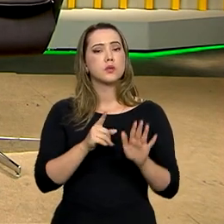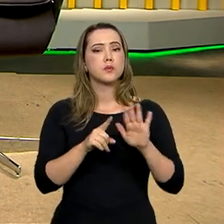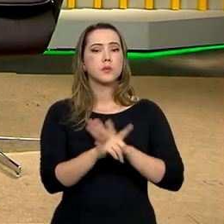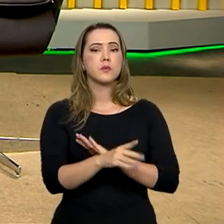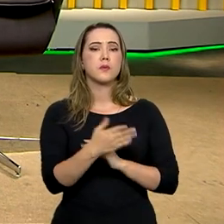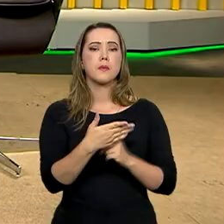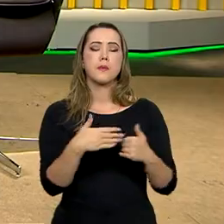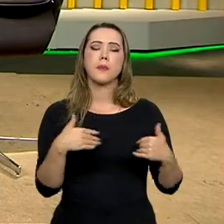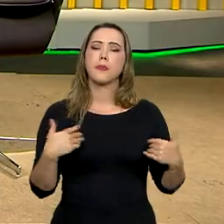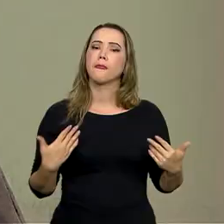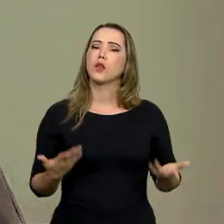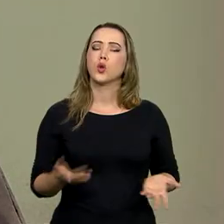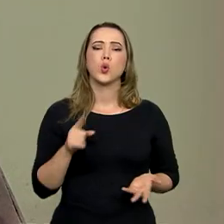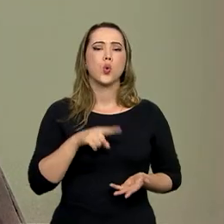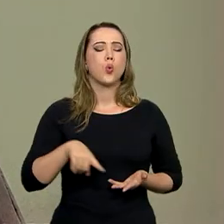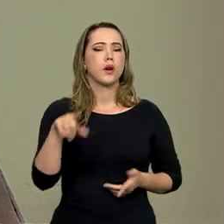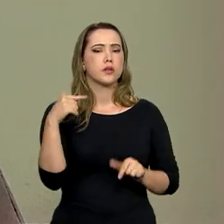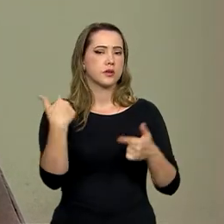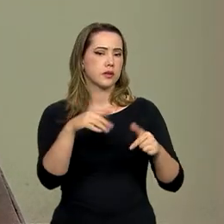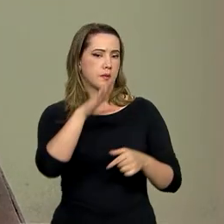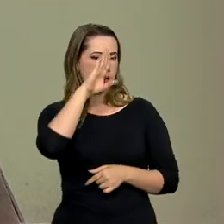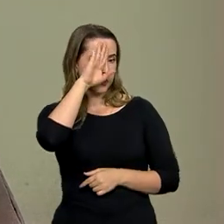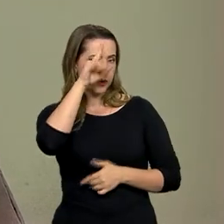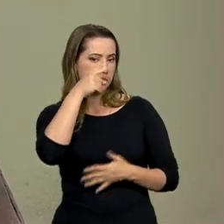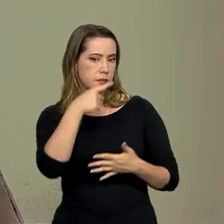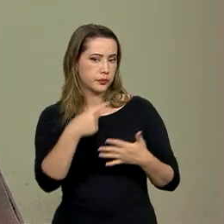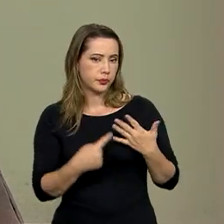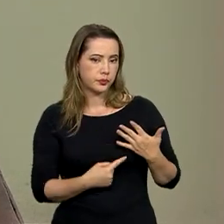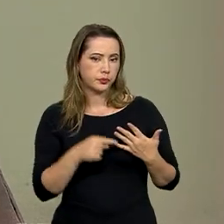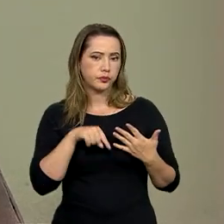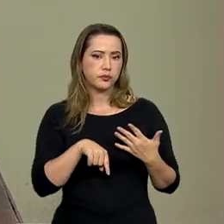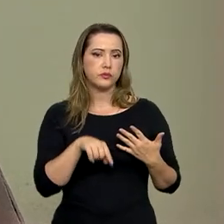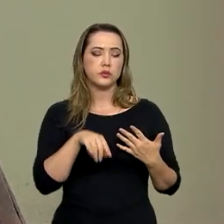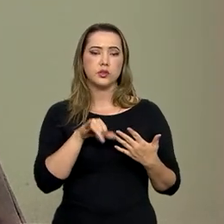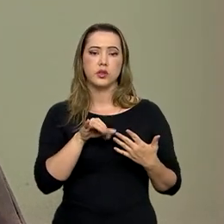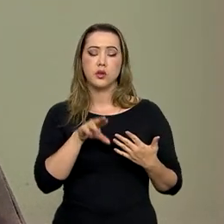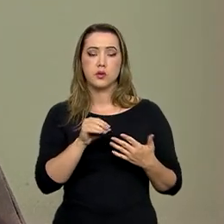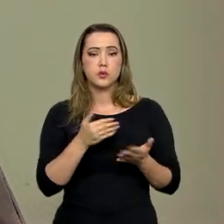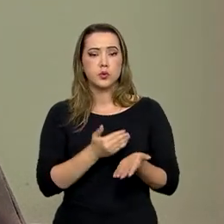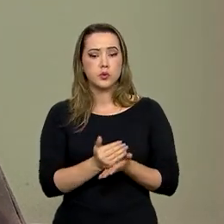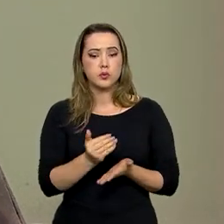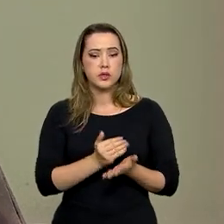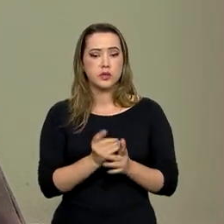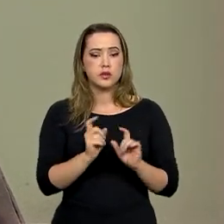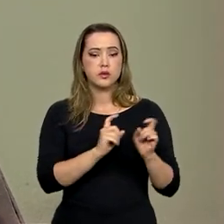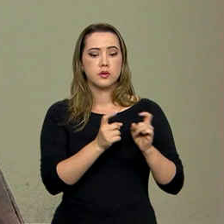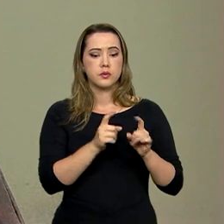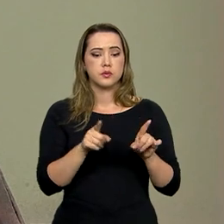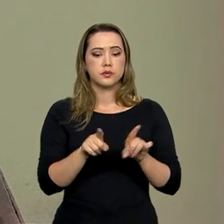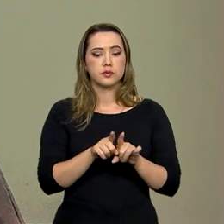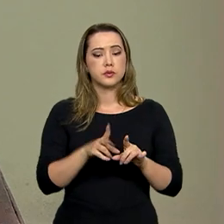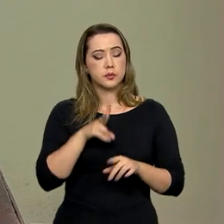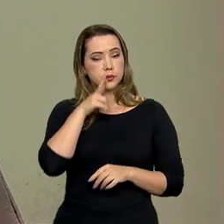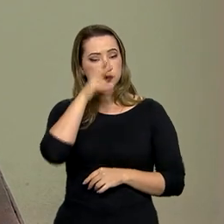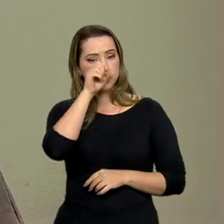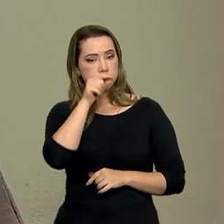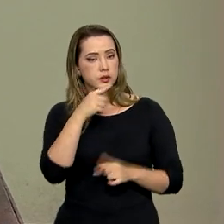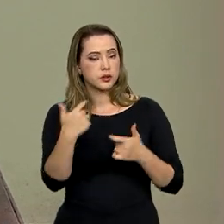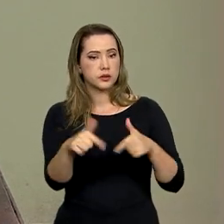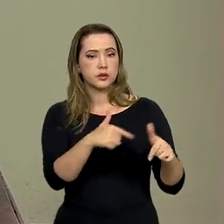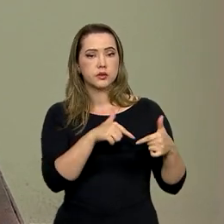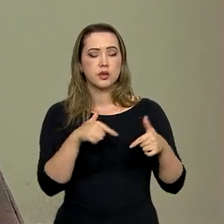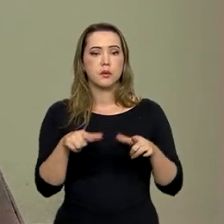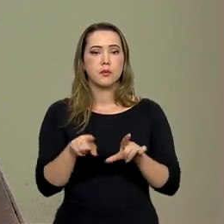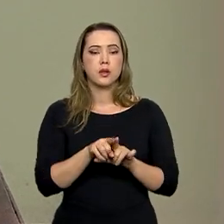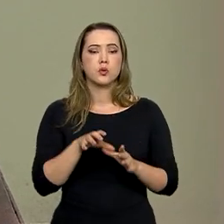perguntando aí quais foram as ações prioritárias do ICMBio neste início de gestão para fortalecer a atuação